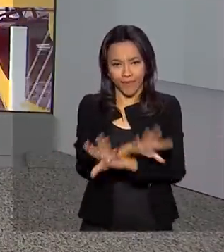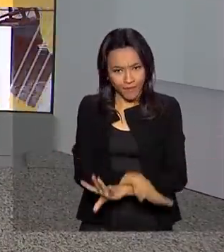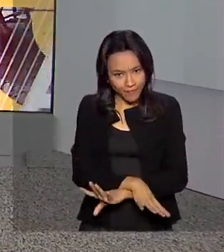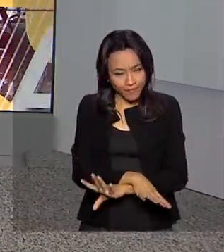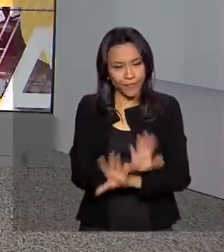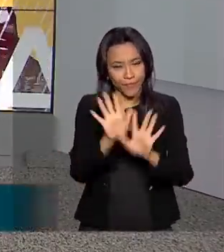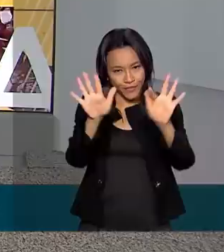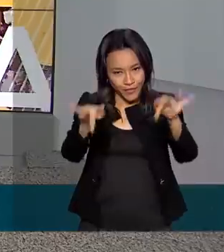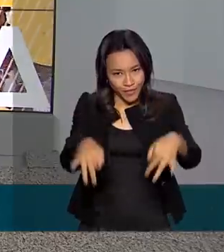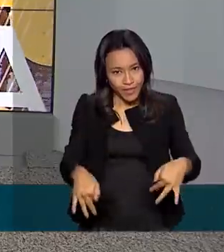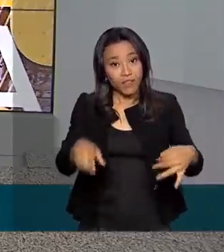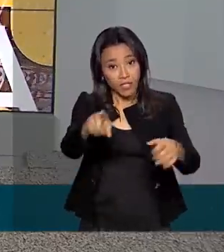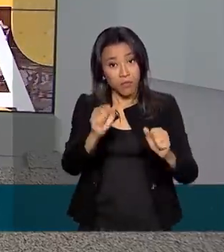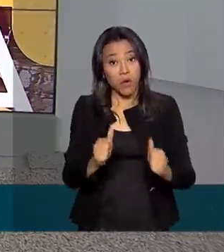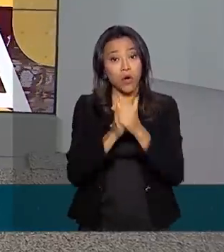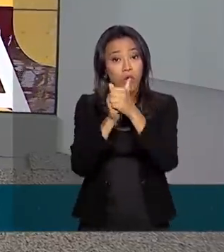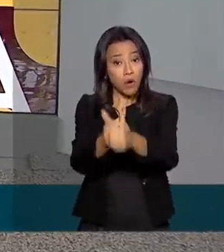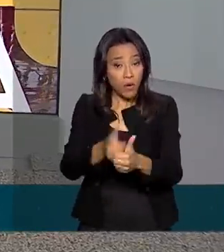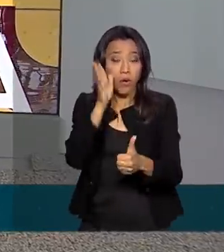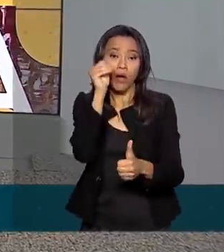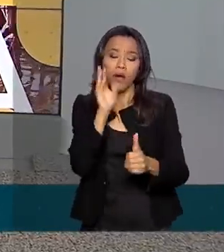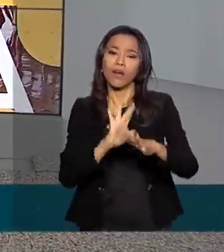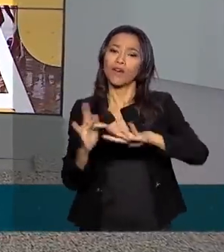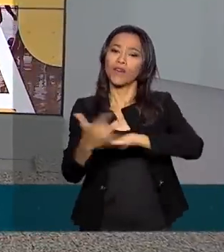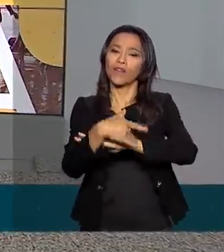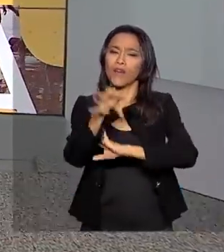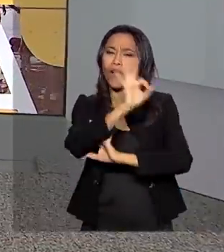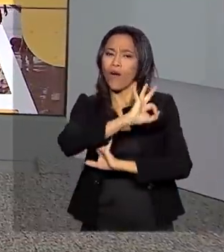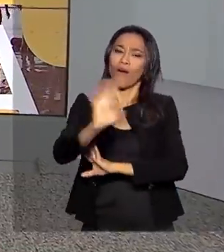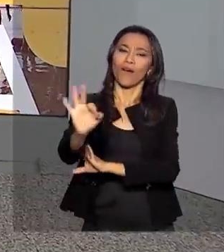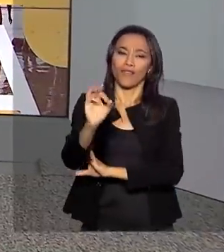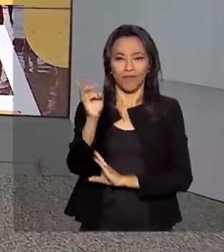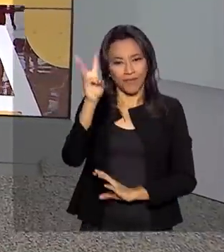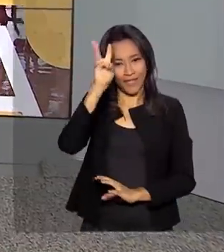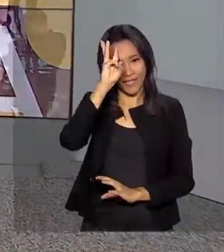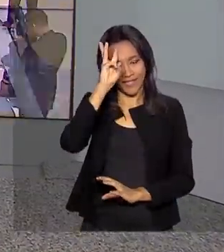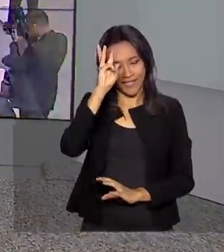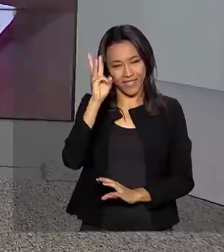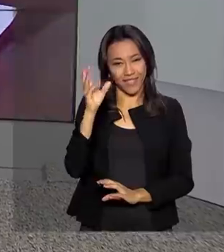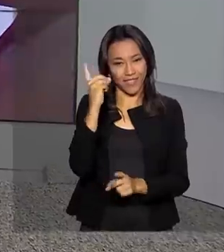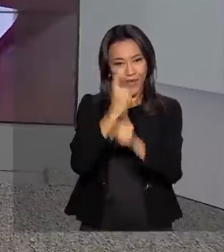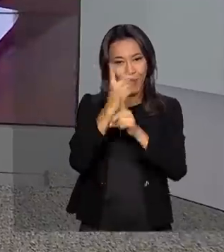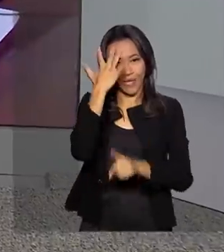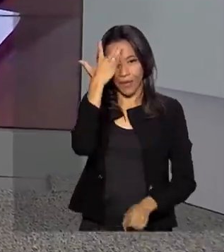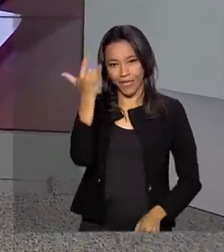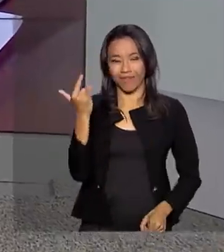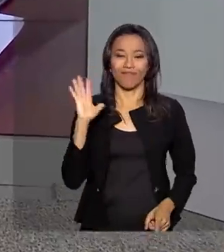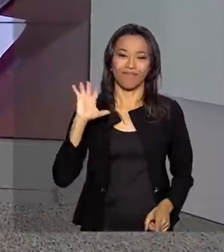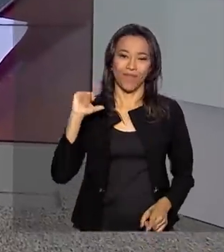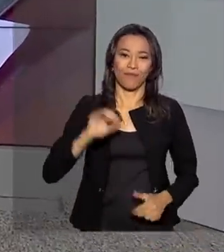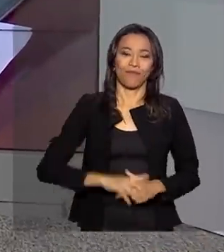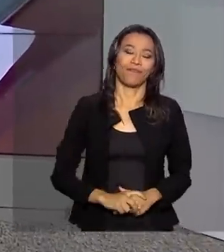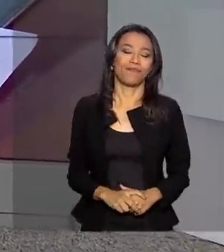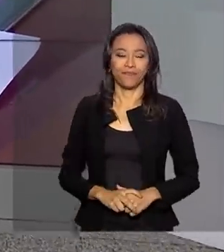Você pode nos acompanhar também pelas redes sociais. Ótima terça-feira para você. A gente se encontra amanhã. Tchau, tchau.